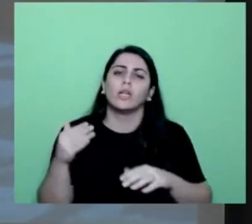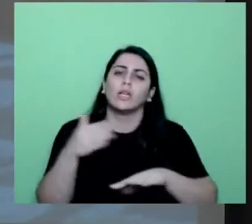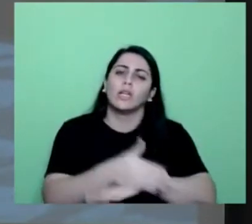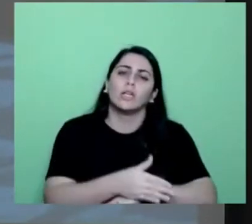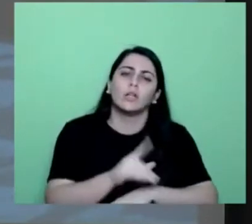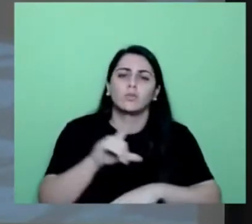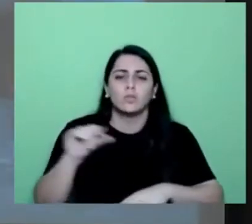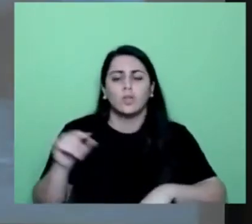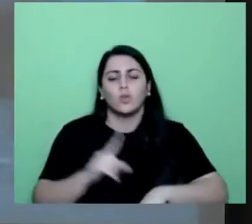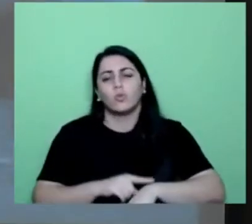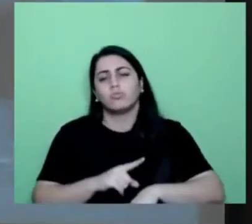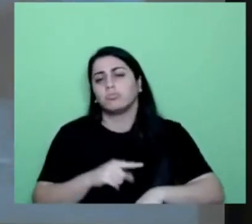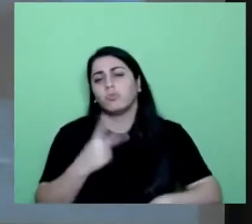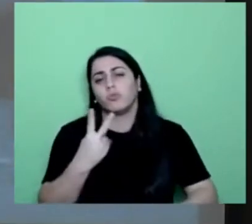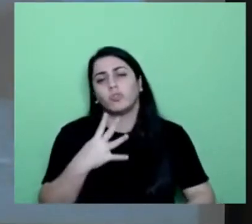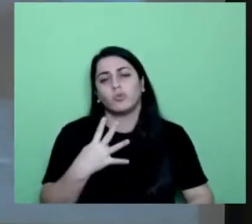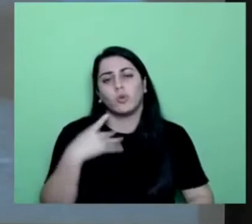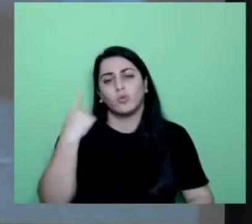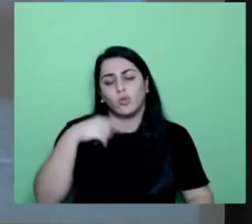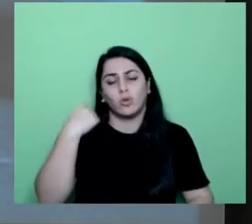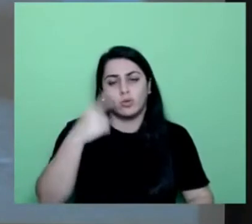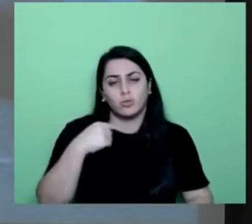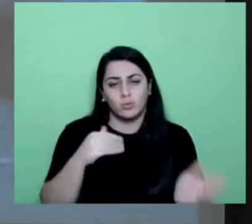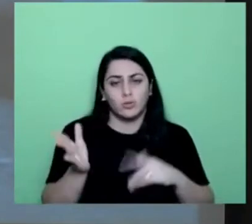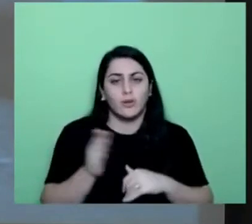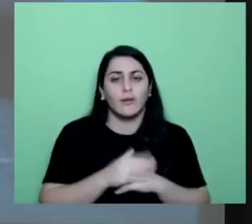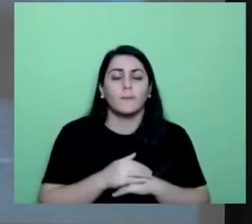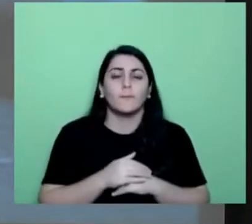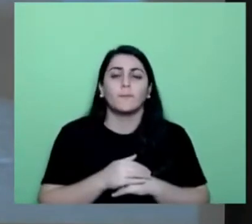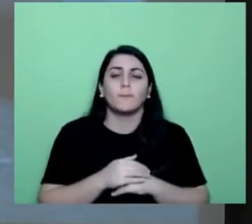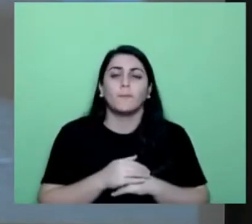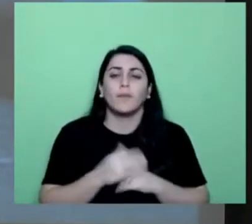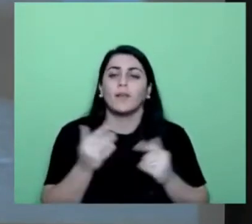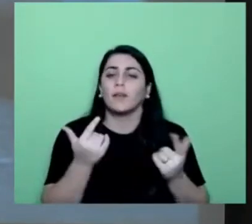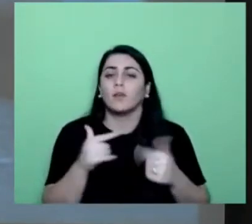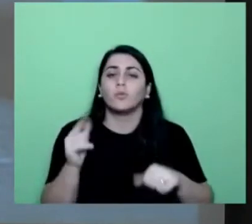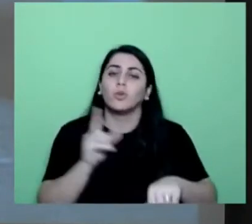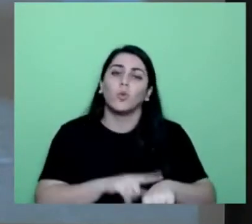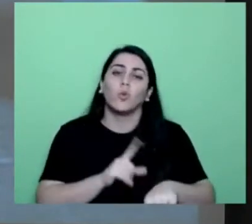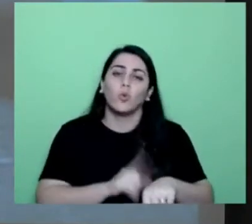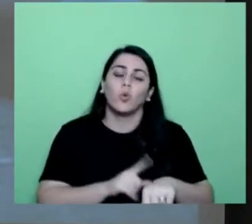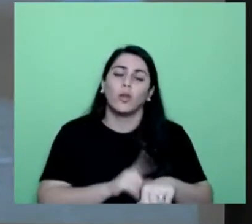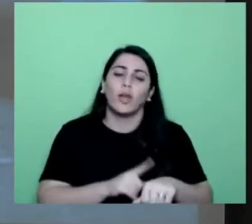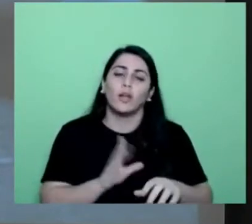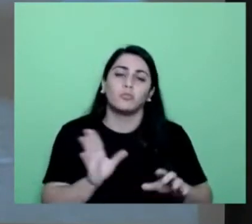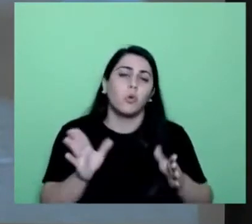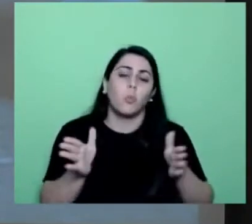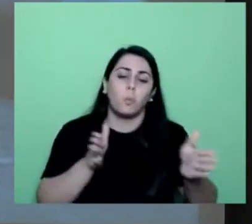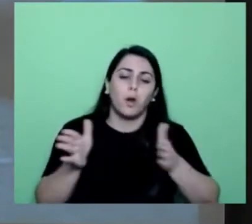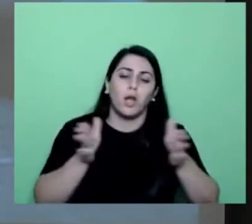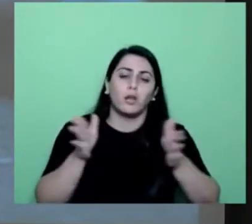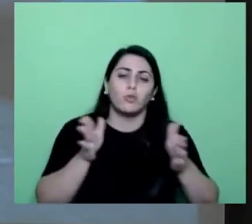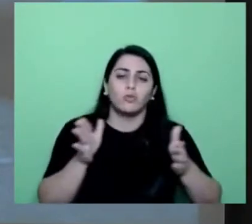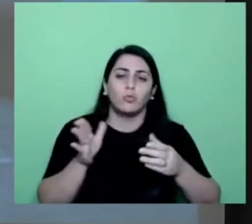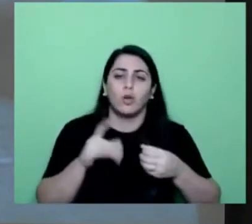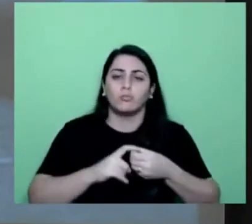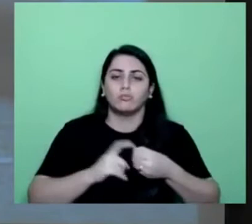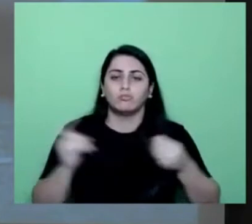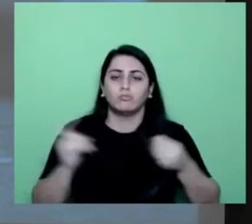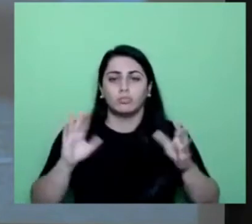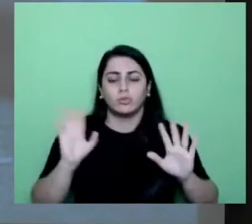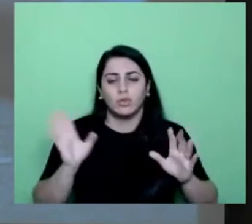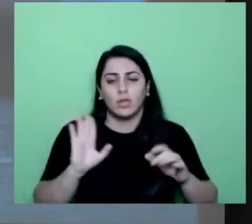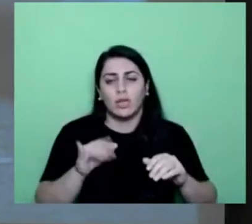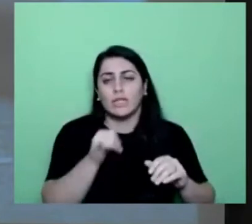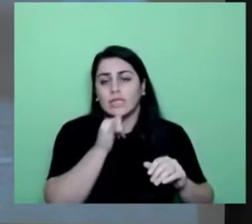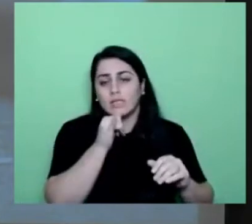24 horas. Próximo. Não ter período definido para o desligamento. Cada caso é um caso. Cada menino exige